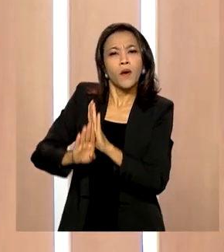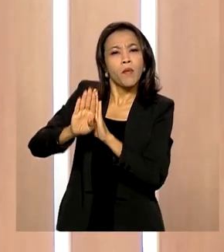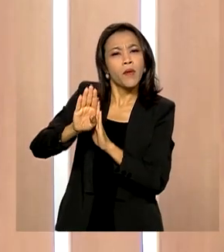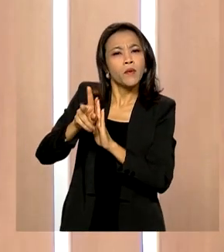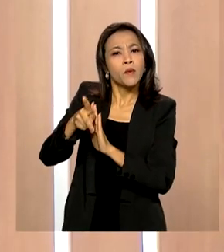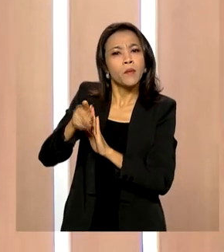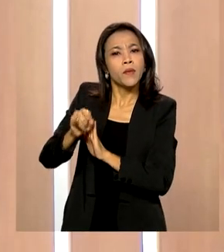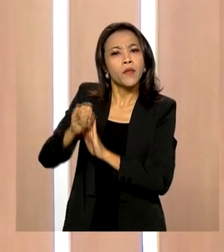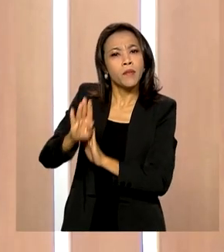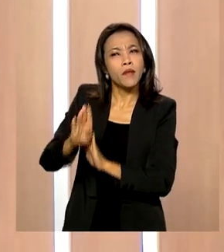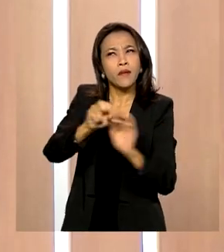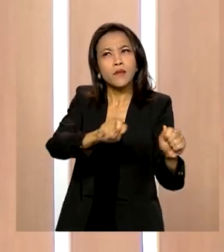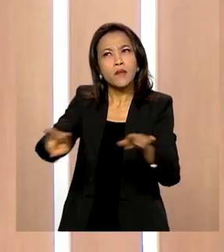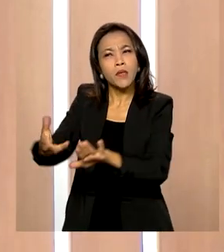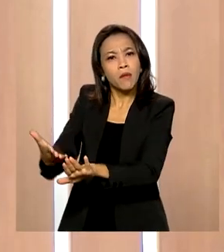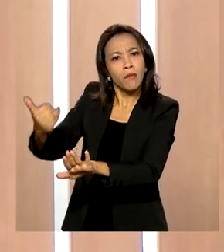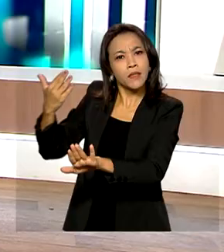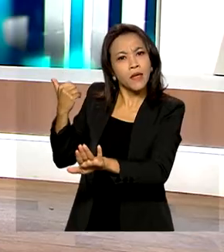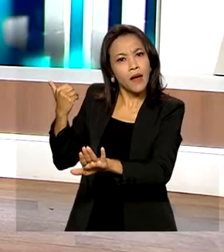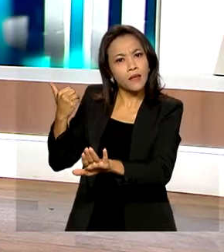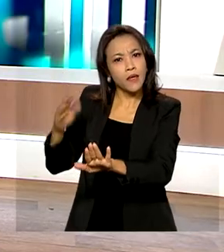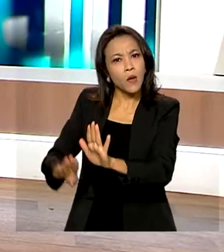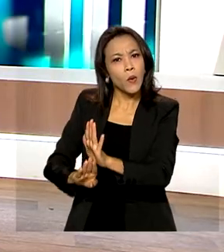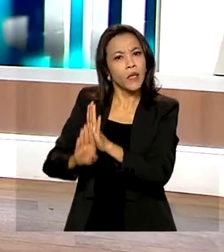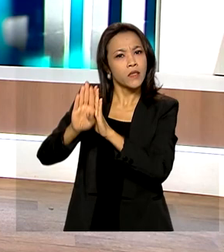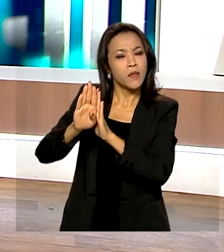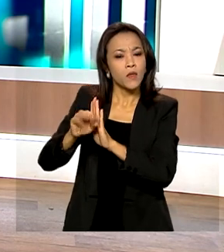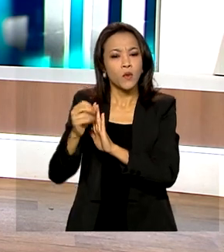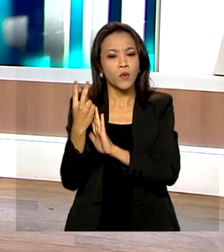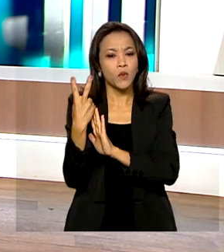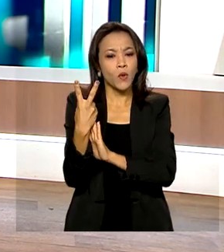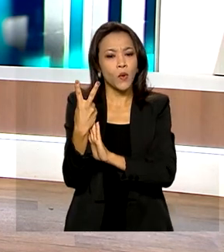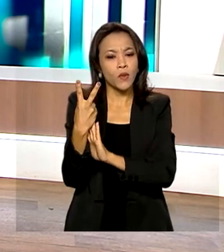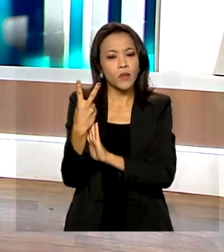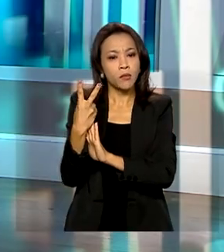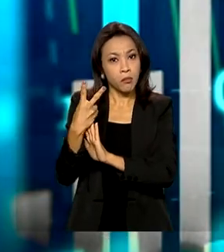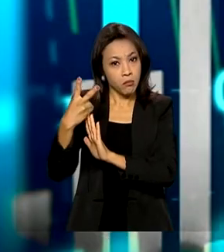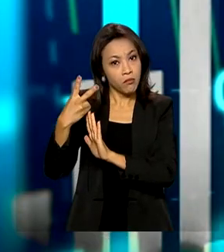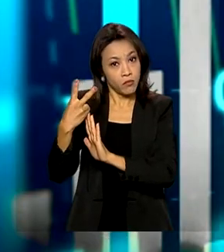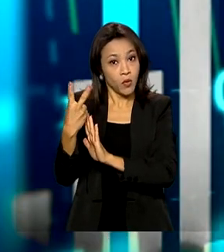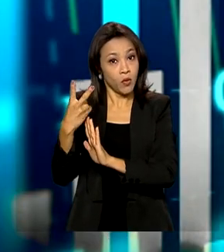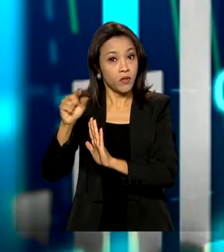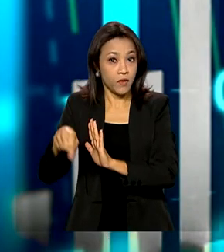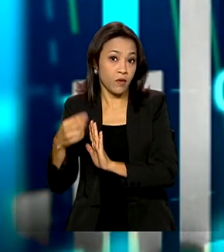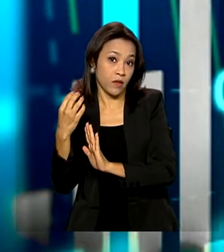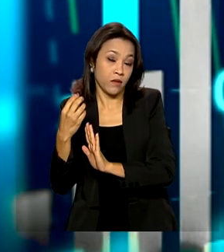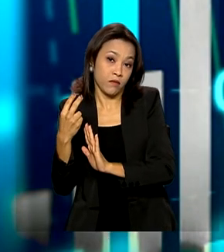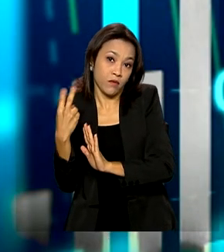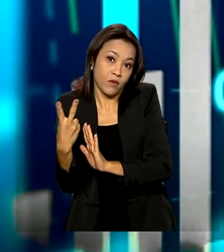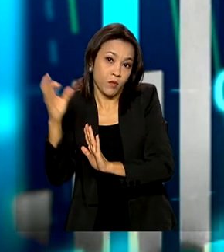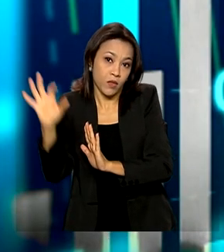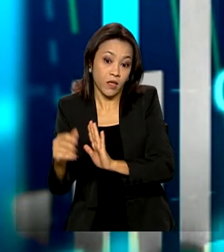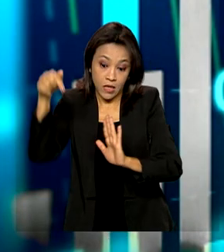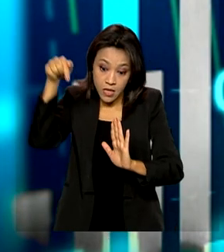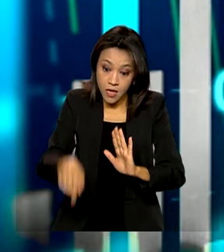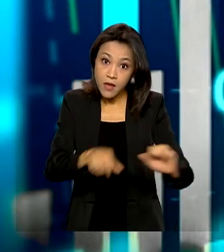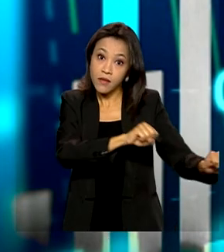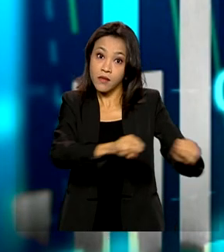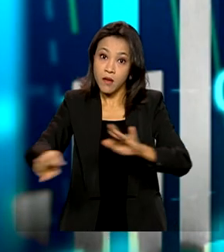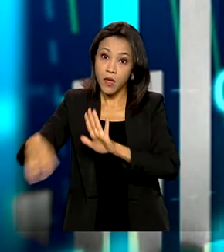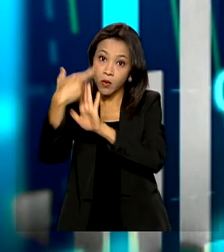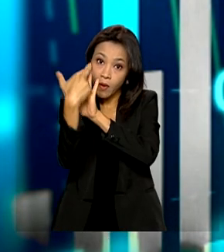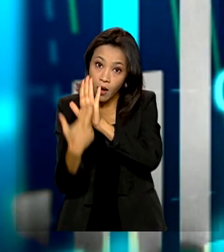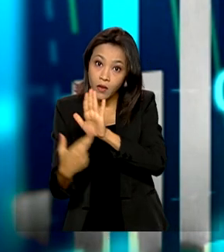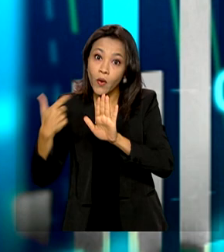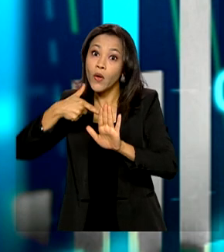até a semana passada havia uma expectativa de um crescimento em torno de 2%, 2,02%. E agora, nessa semana, no Boletim